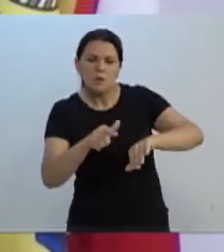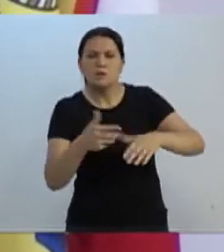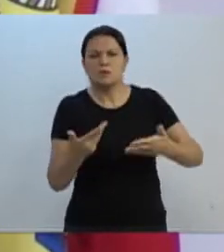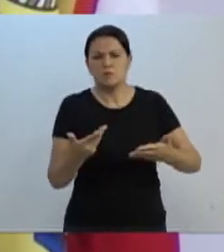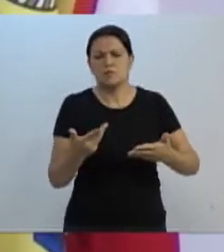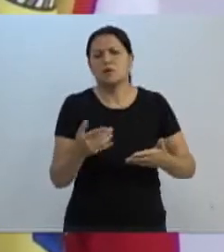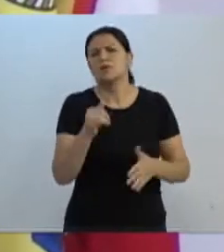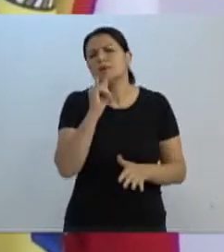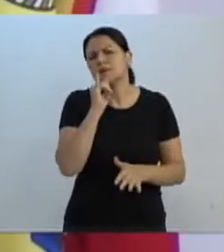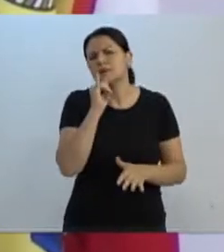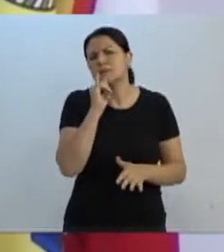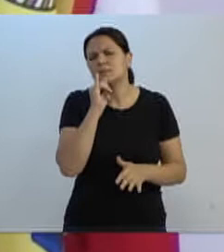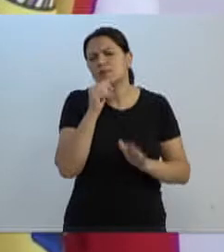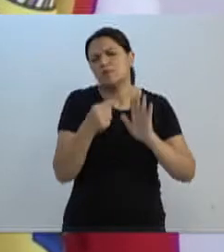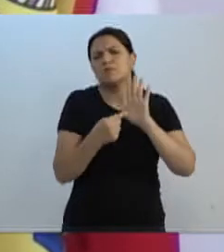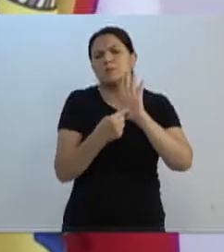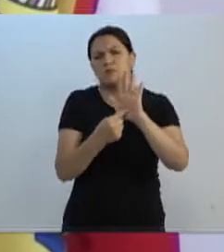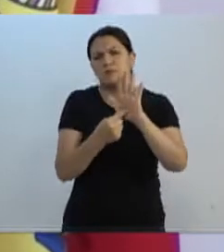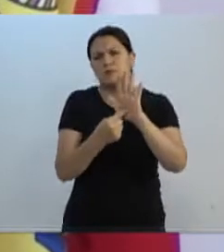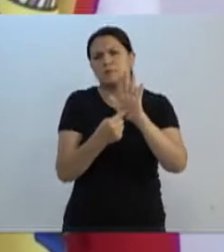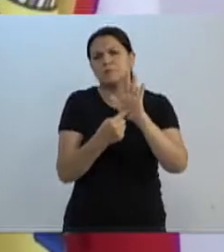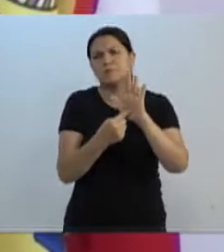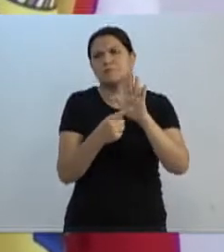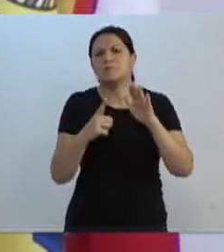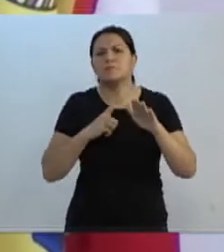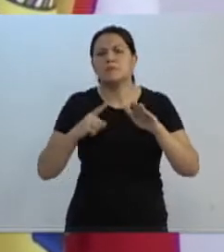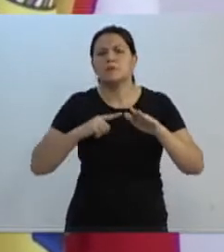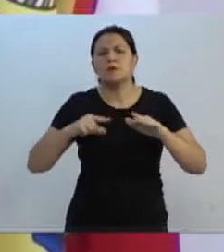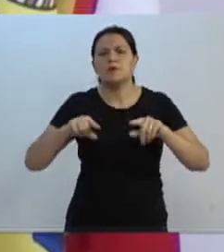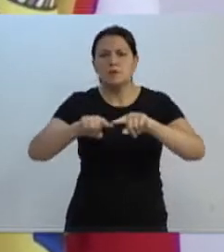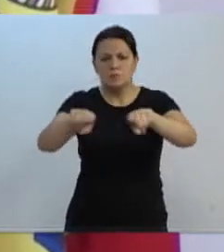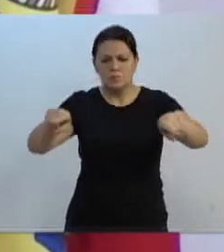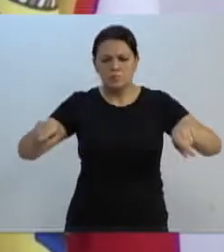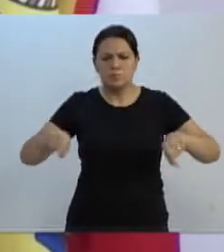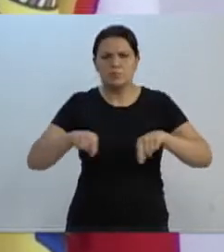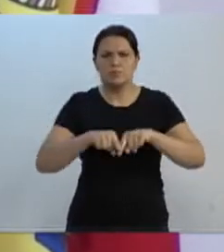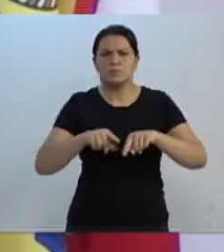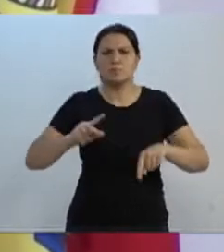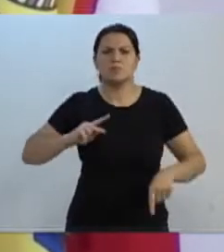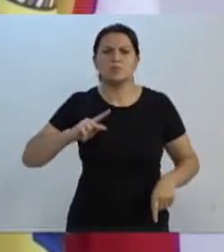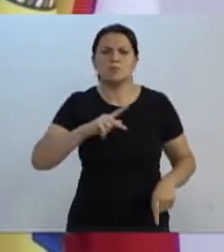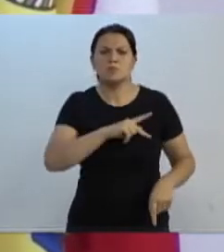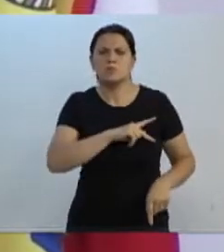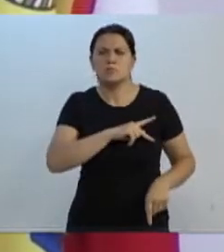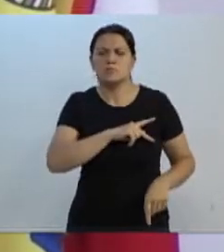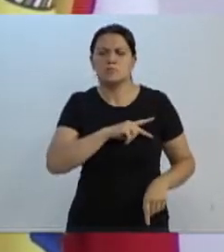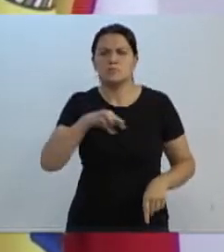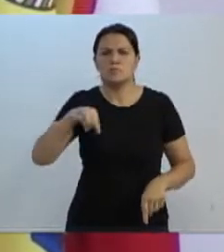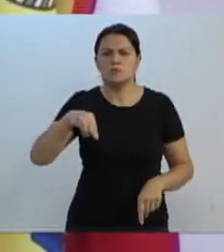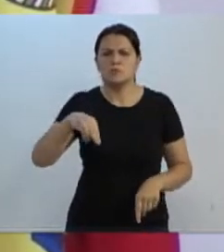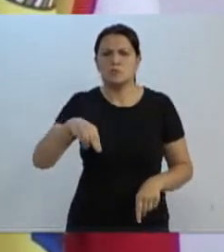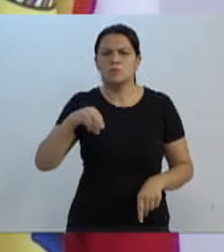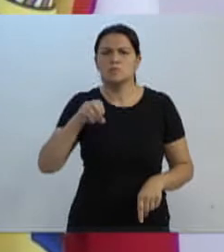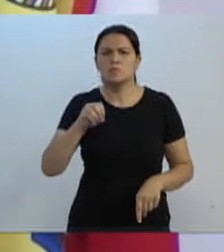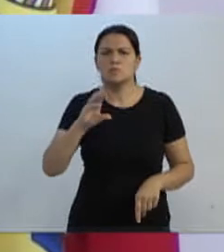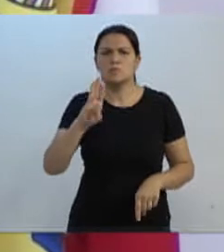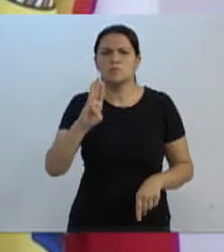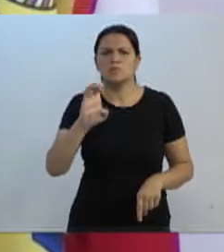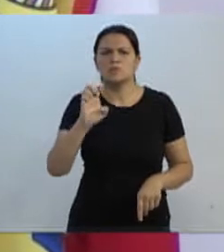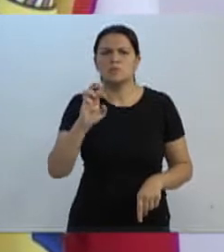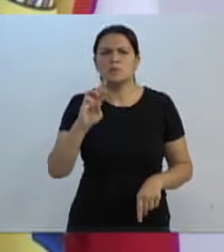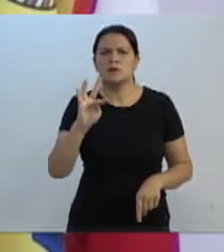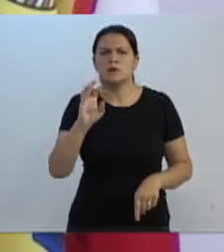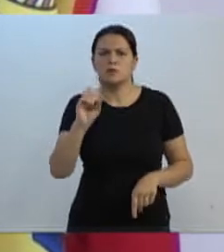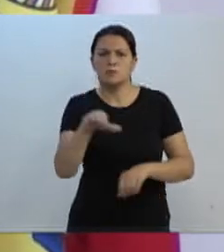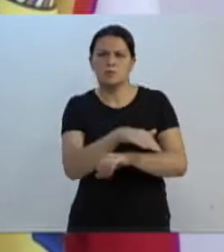exemplos aqui, se o Ari puder fazer a gentileza. Aqui tem um terreno público, na Norberto Ceará Rois, que é, diz aí os moradores, que